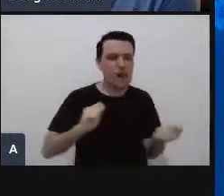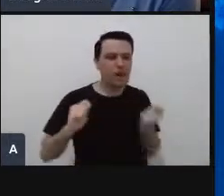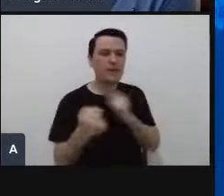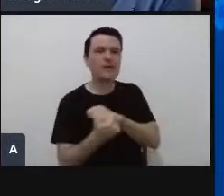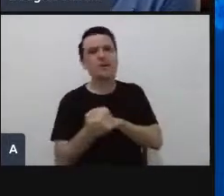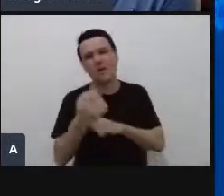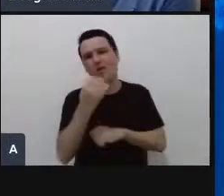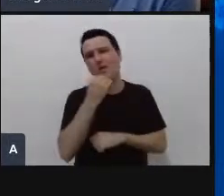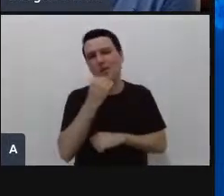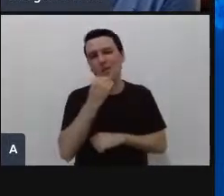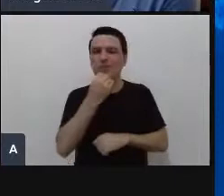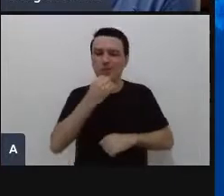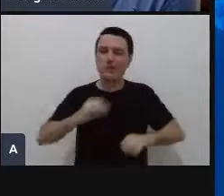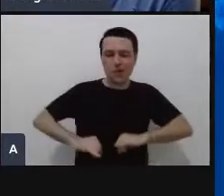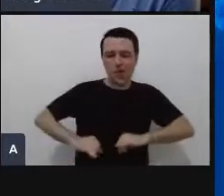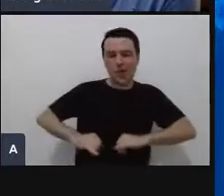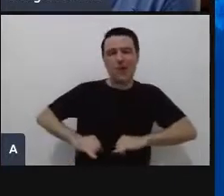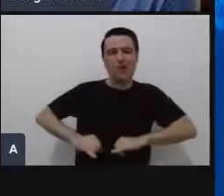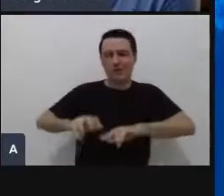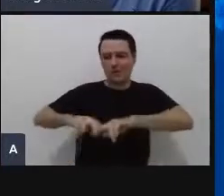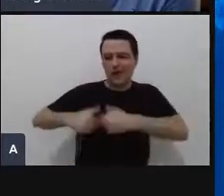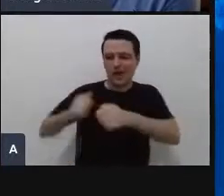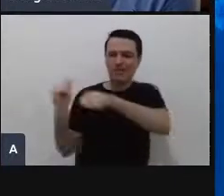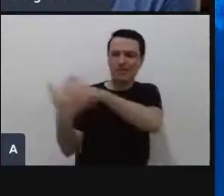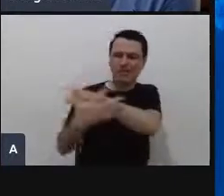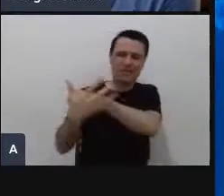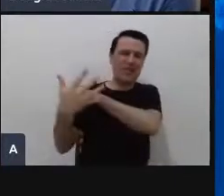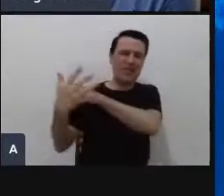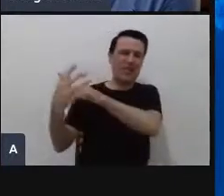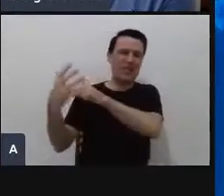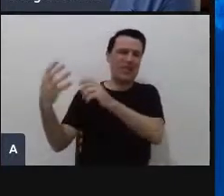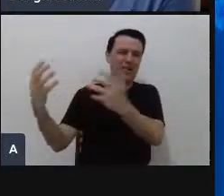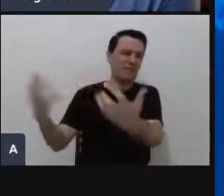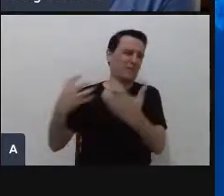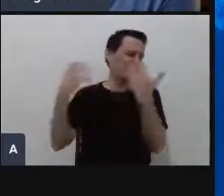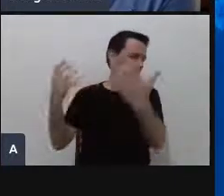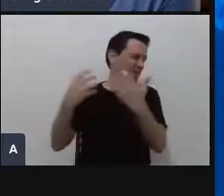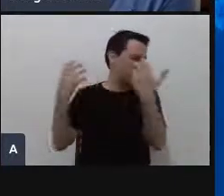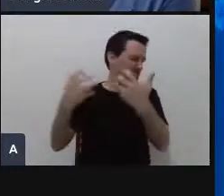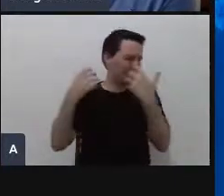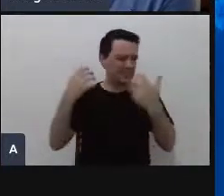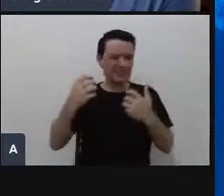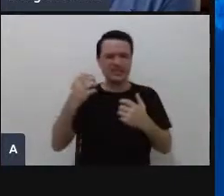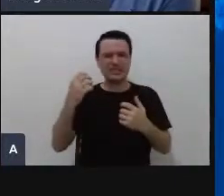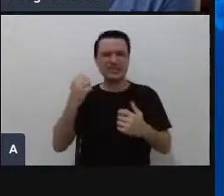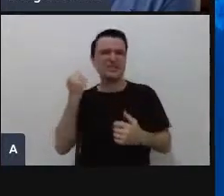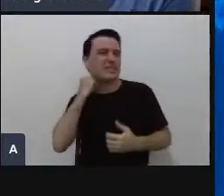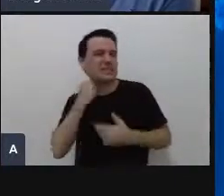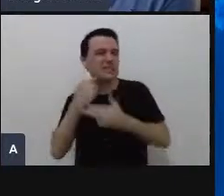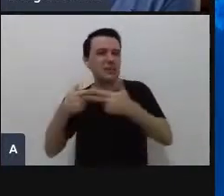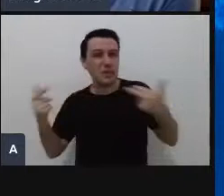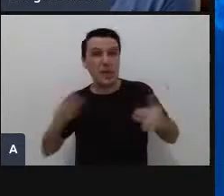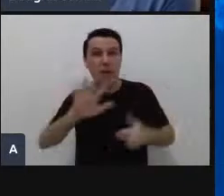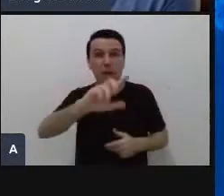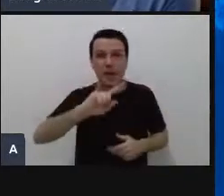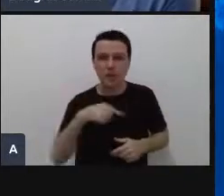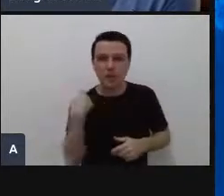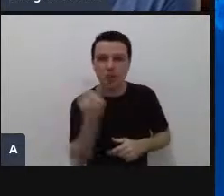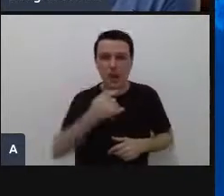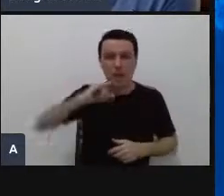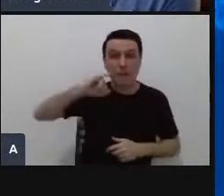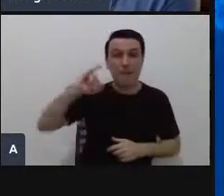a questão da saúde mental e várias outras questões que a pandemia nos trouxe, mas a gente também aproveitou para inovar nesse